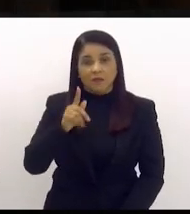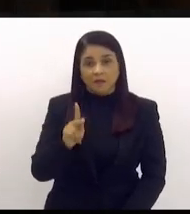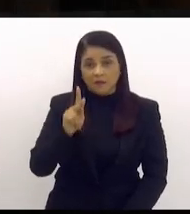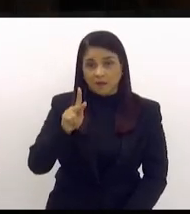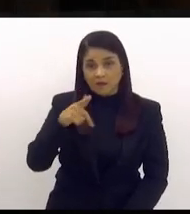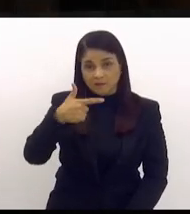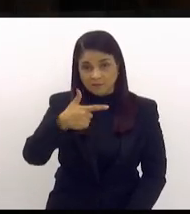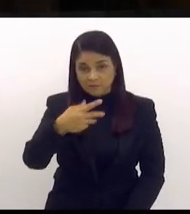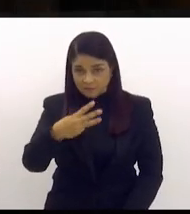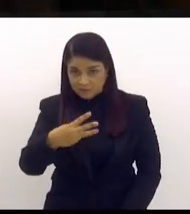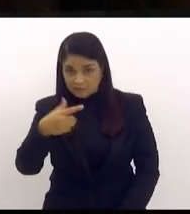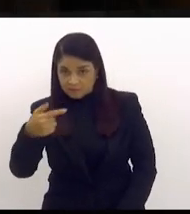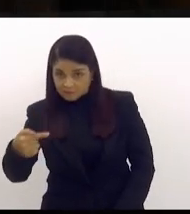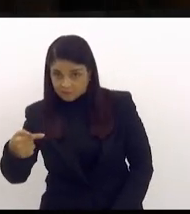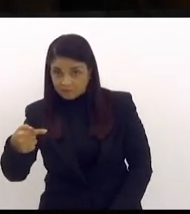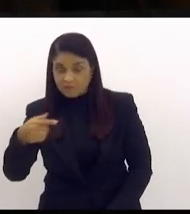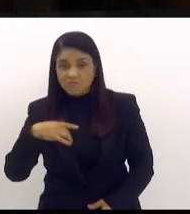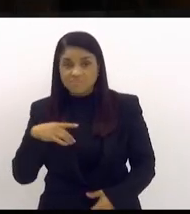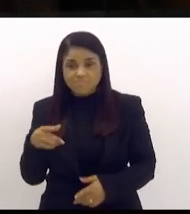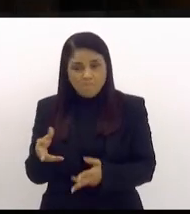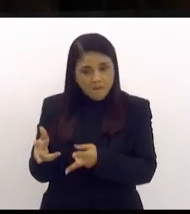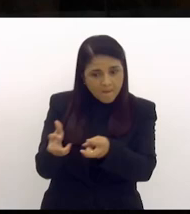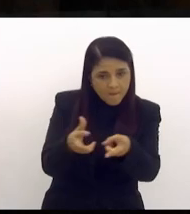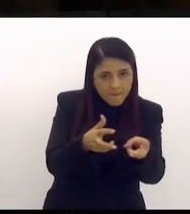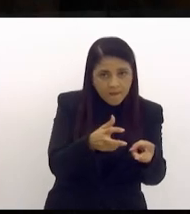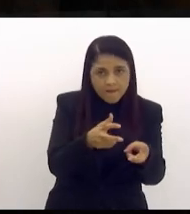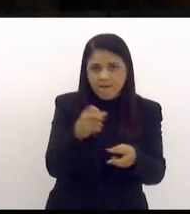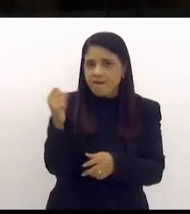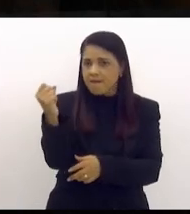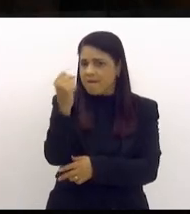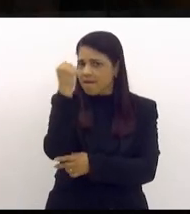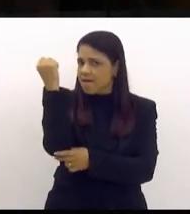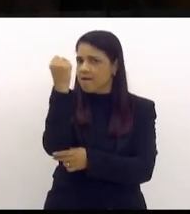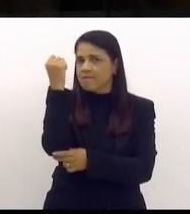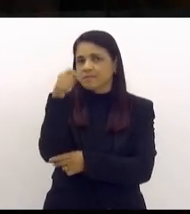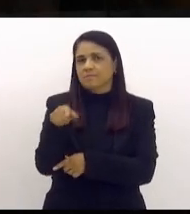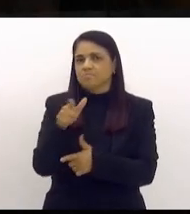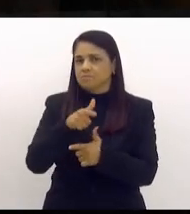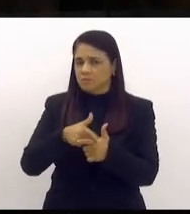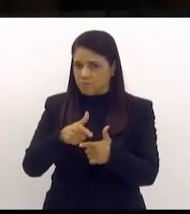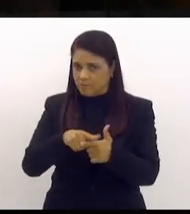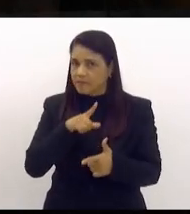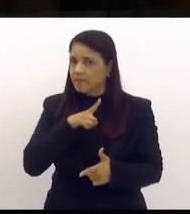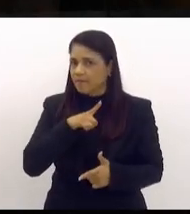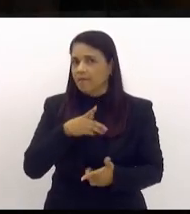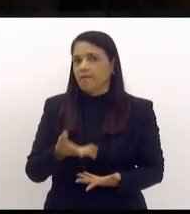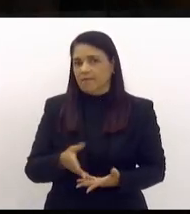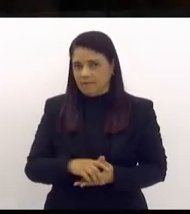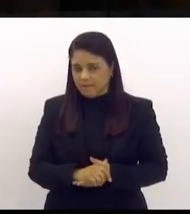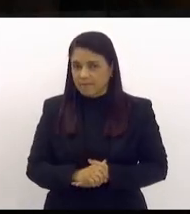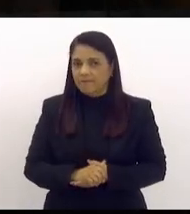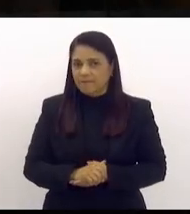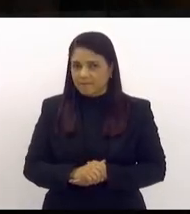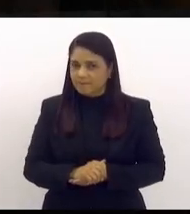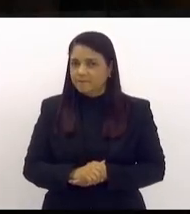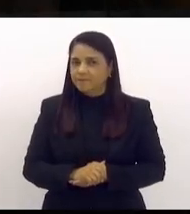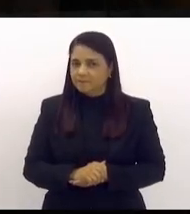a gente verifica a gravidade desse problema. Então,